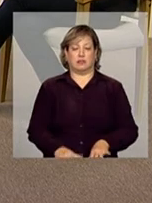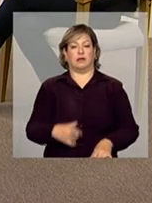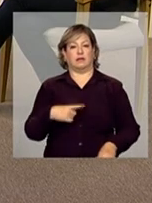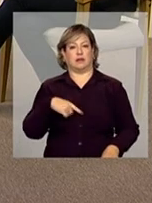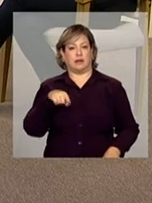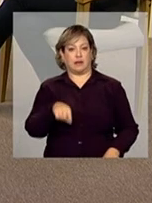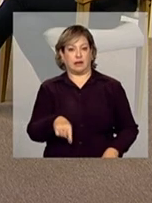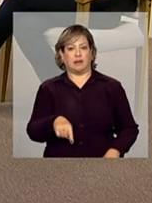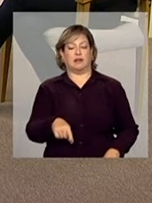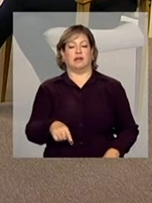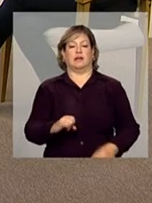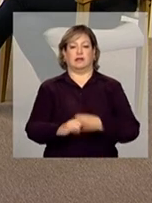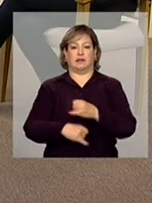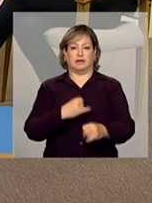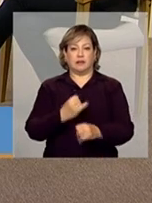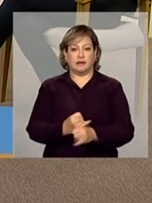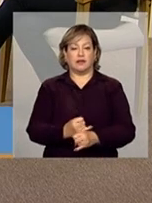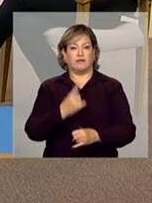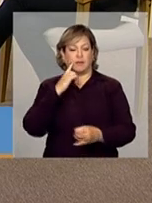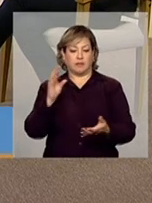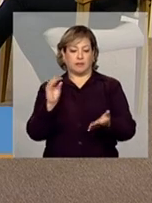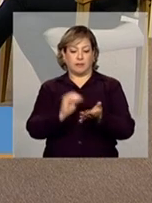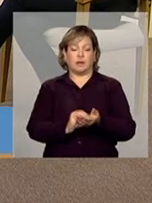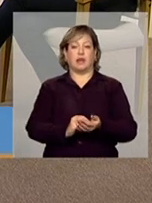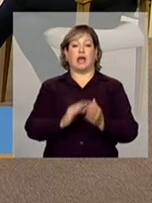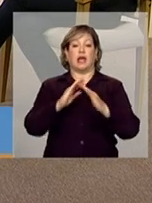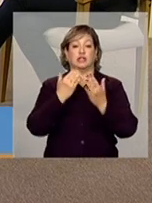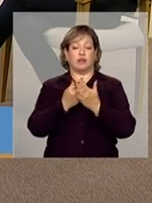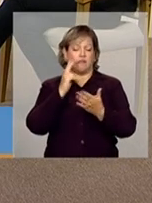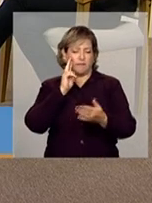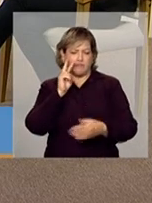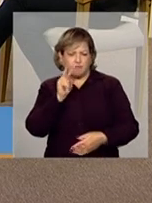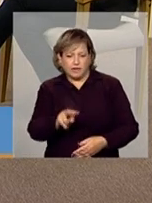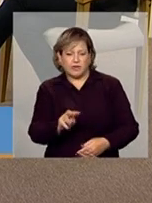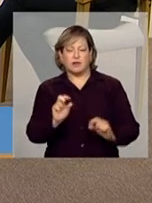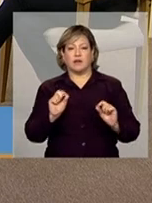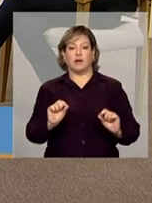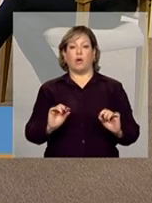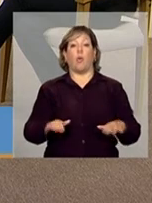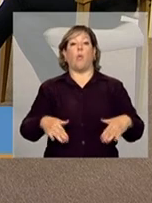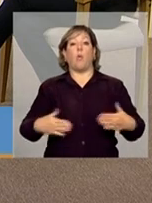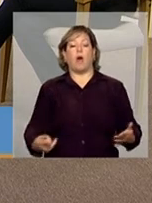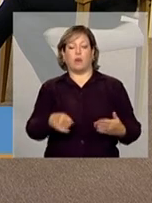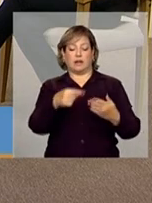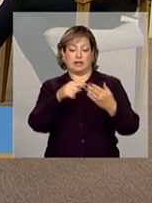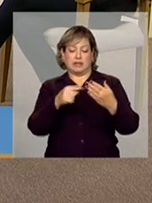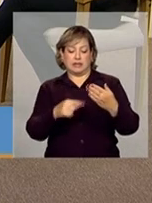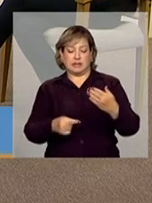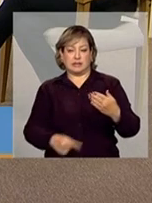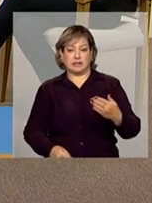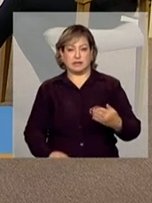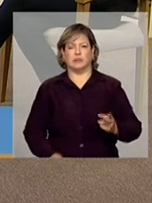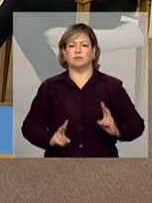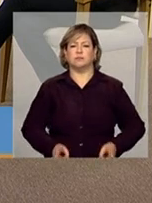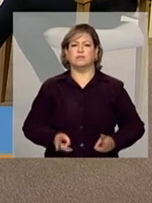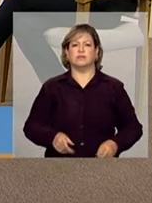a tabela indicativa dos motivos anexada, para que a escola examine e veja qual daqueles itens constantes na tabela